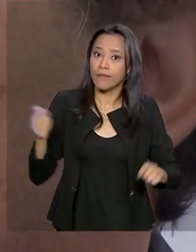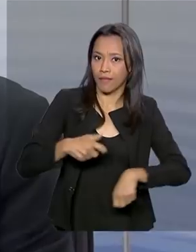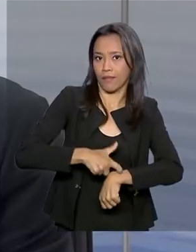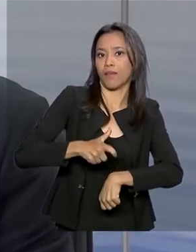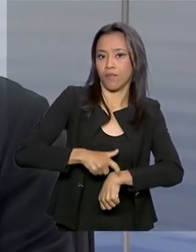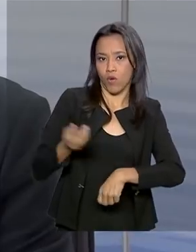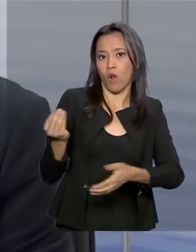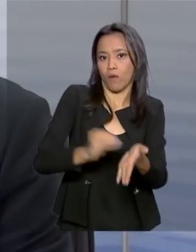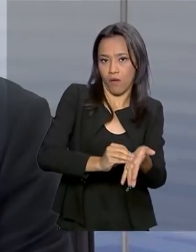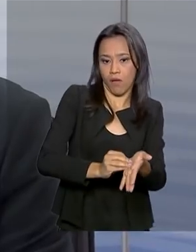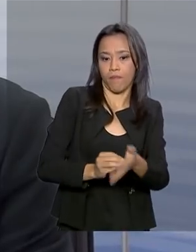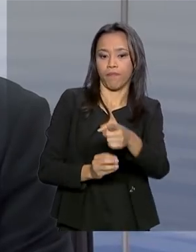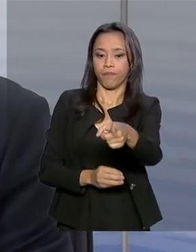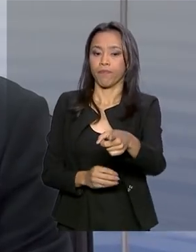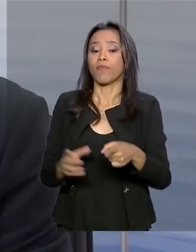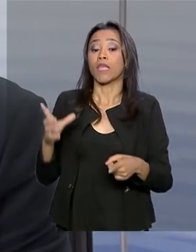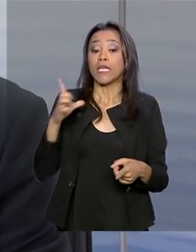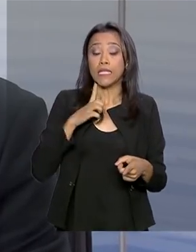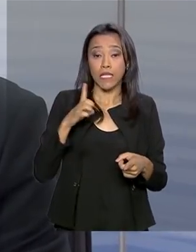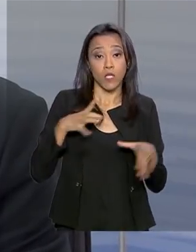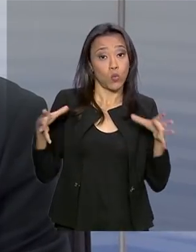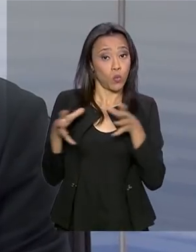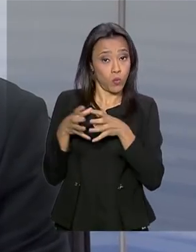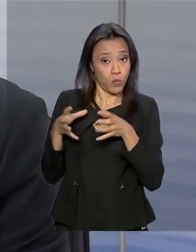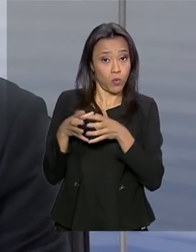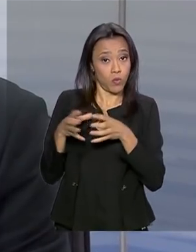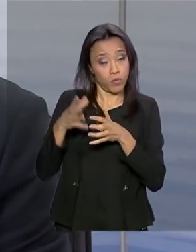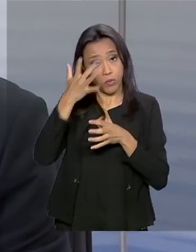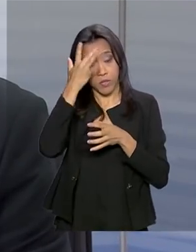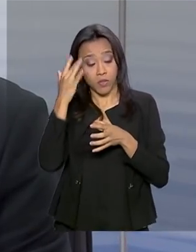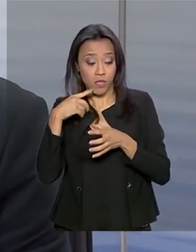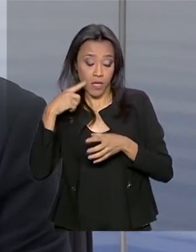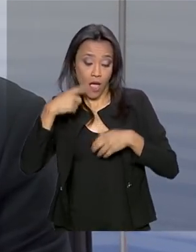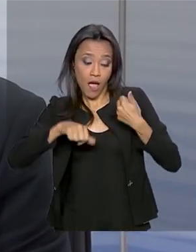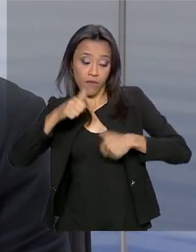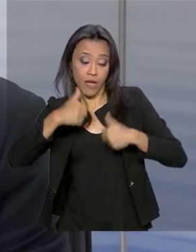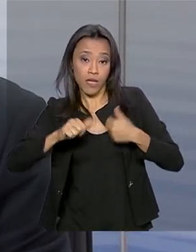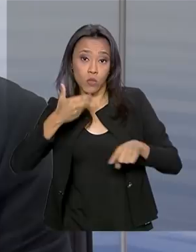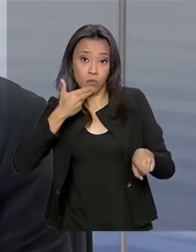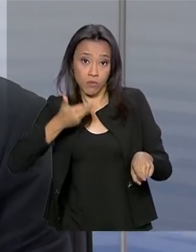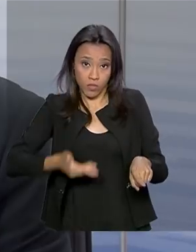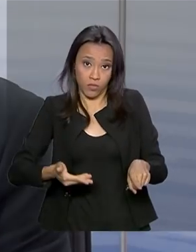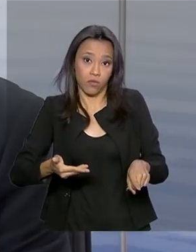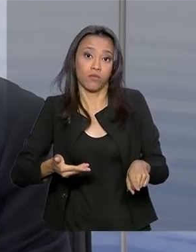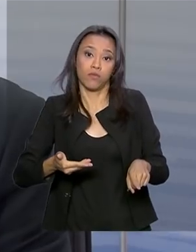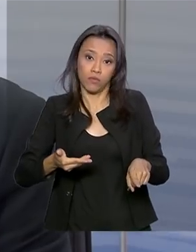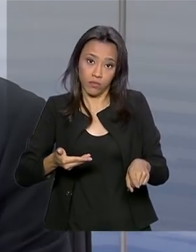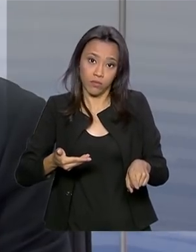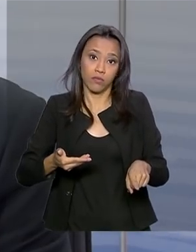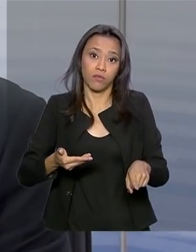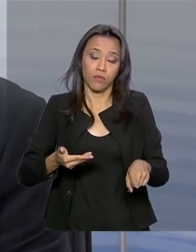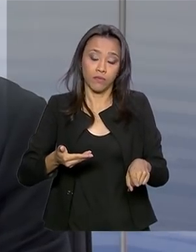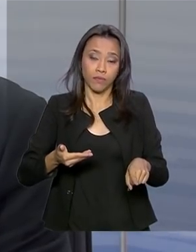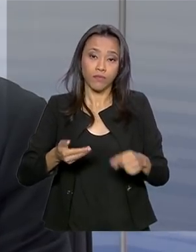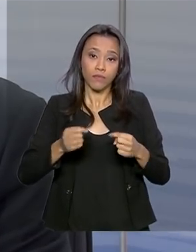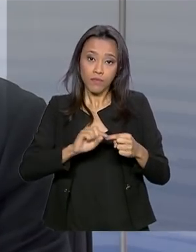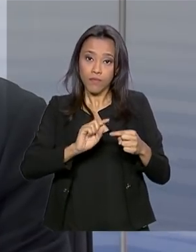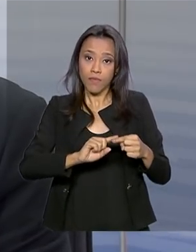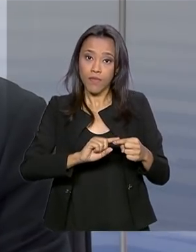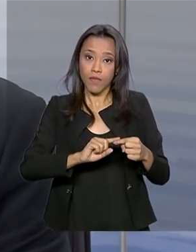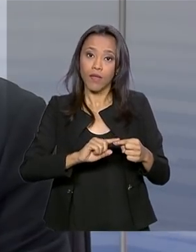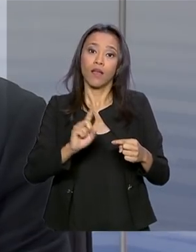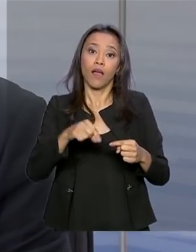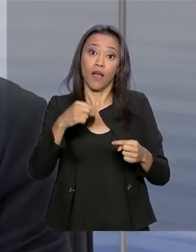tempo. Existe uma comissão de demandas no INEP que avalia os pedidos que existem após a inscrição.